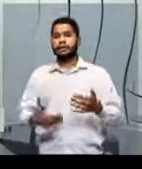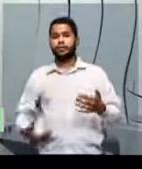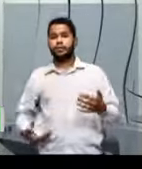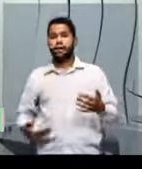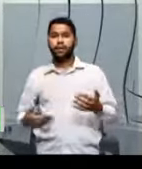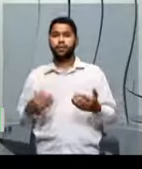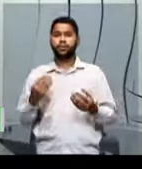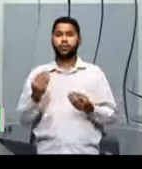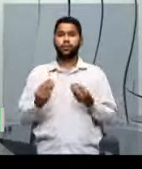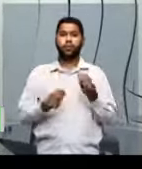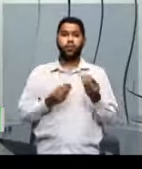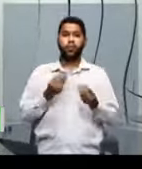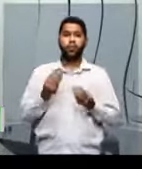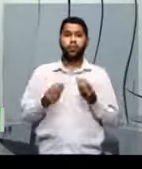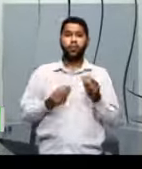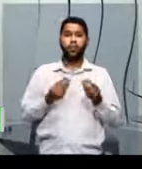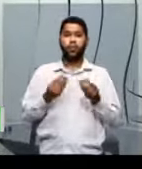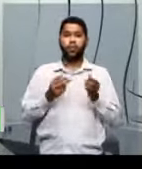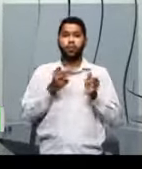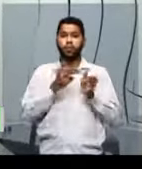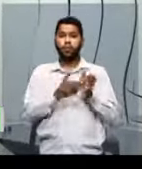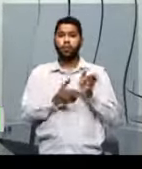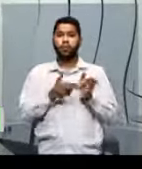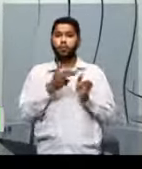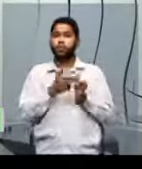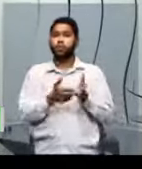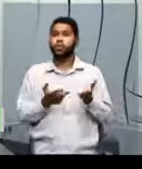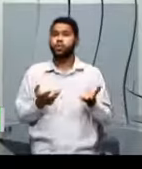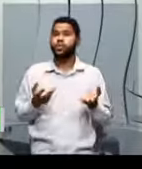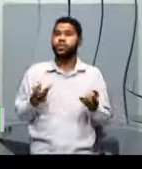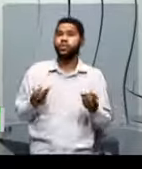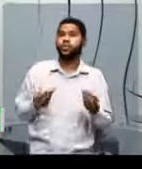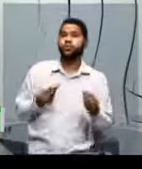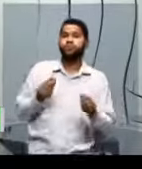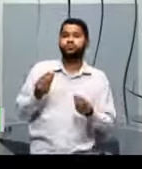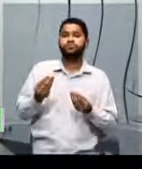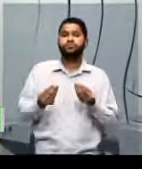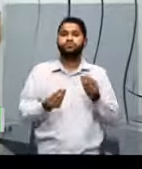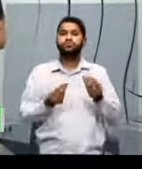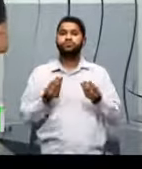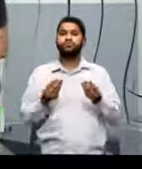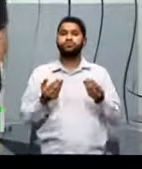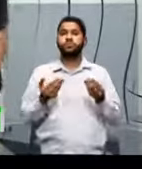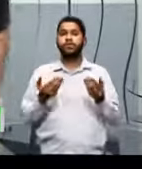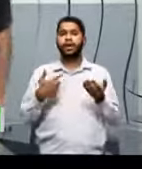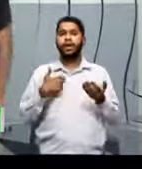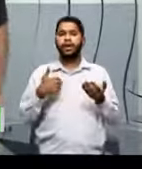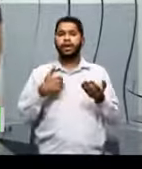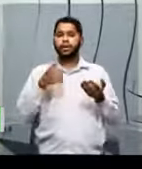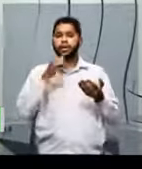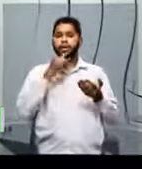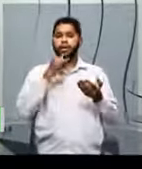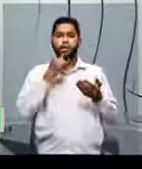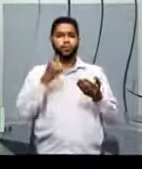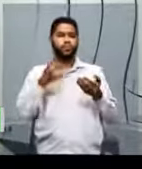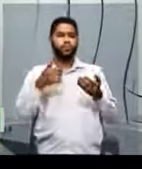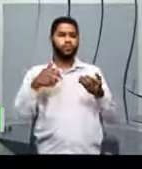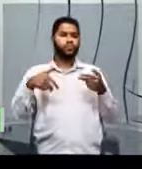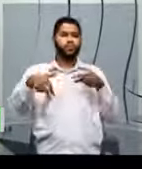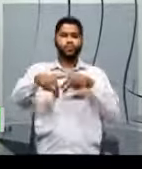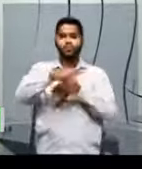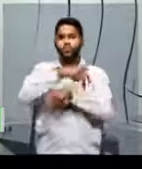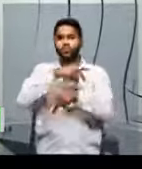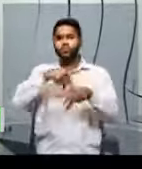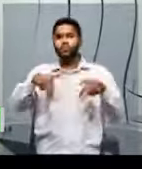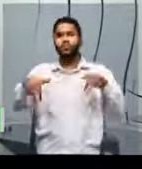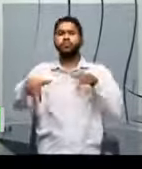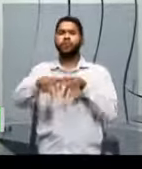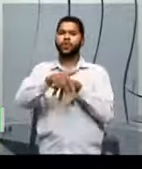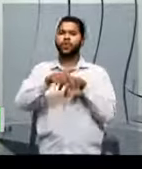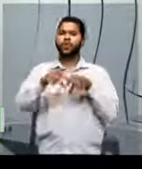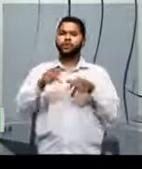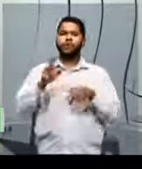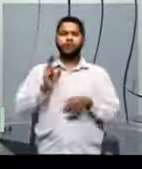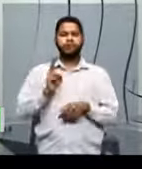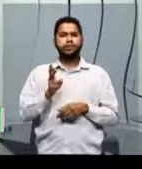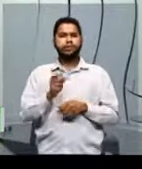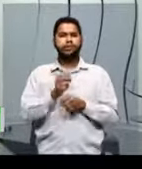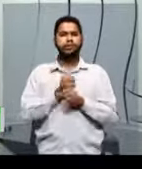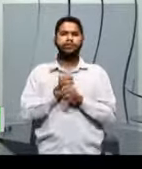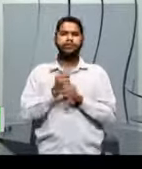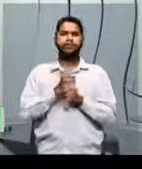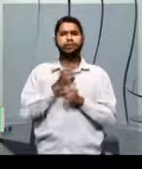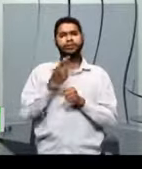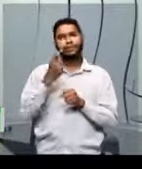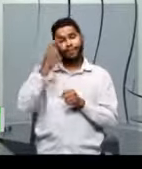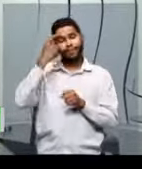através das ferrovias? Como é que se dá essa questão da mobilidade urbana? Esse é um tema, gente, que todo ano a gente